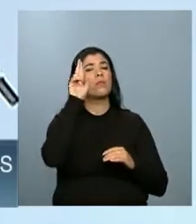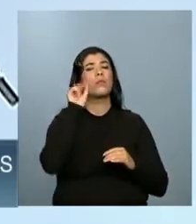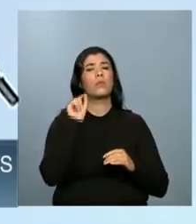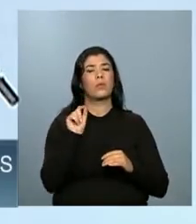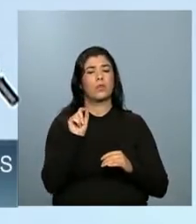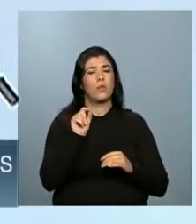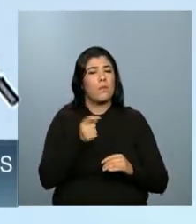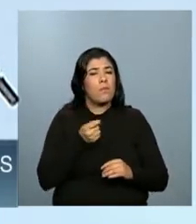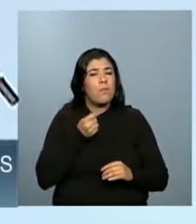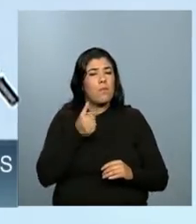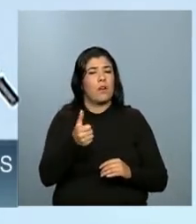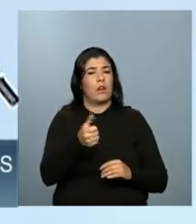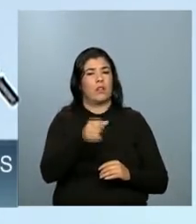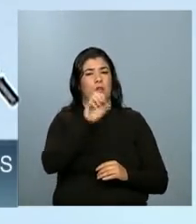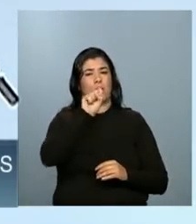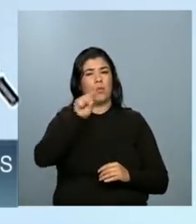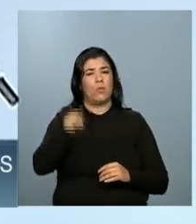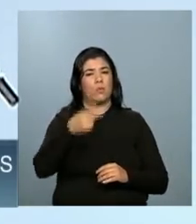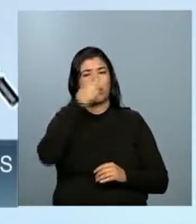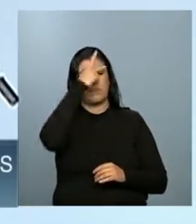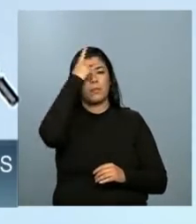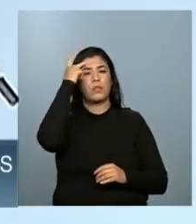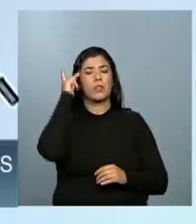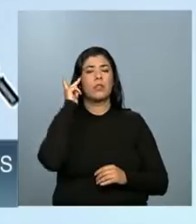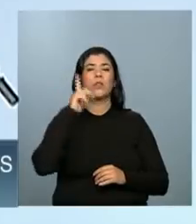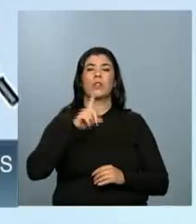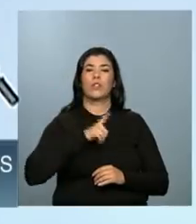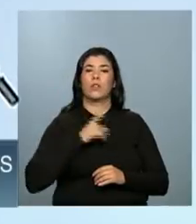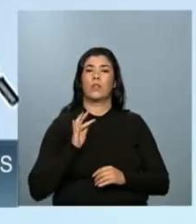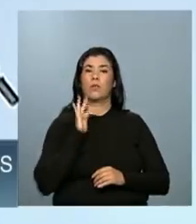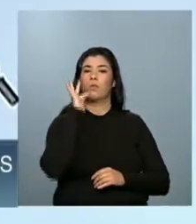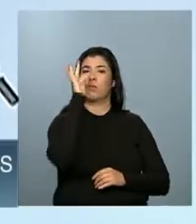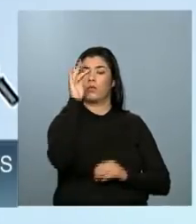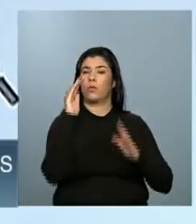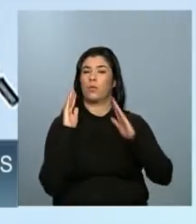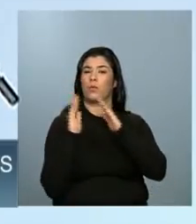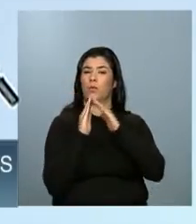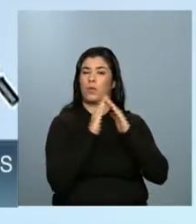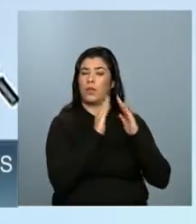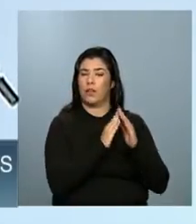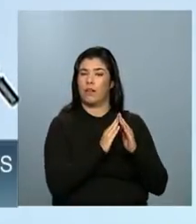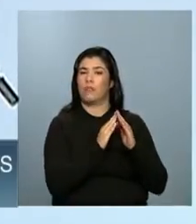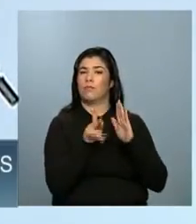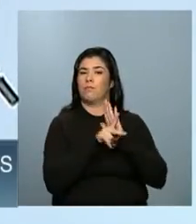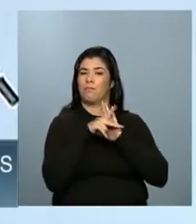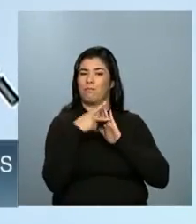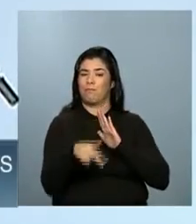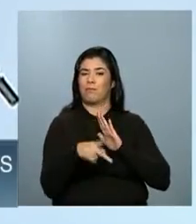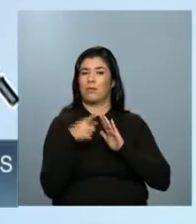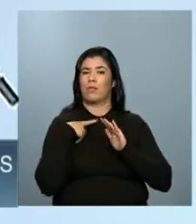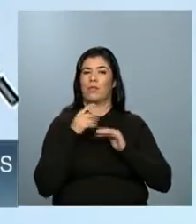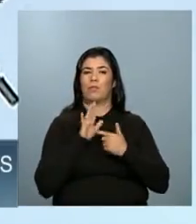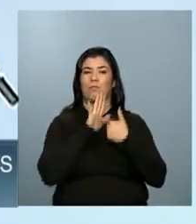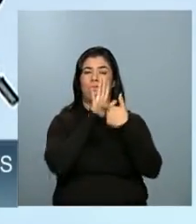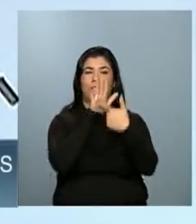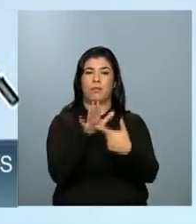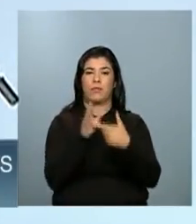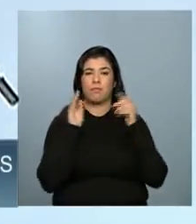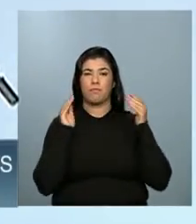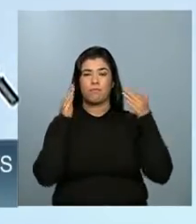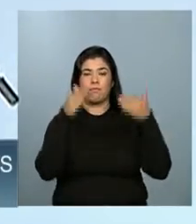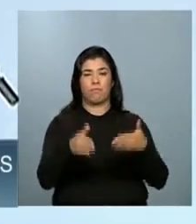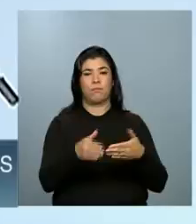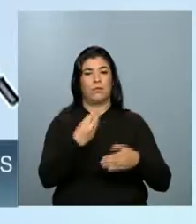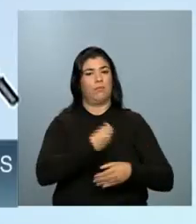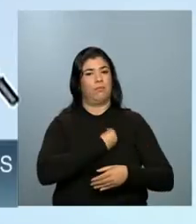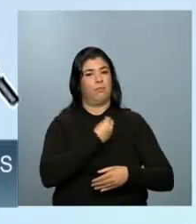quase 8 mil pessoas que terão casas para morar. Isso reflete diretamente na vida de